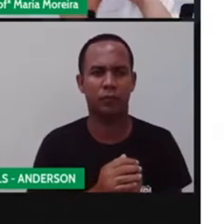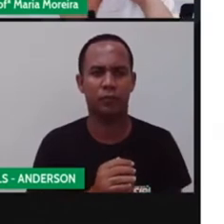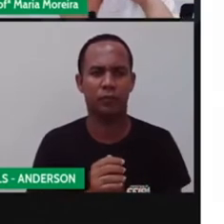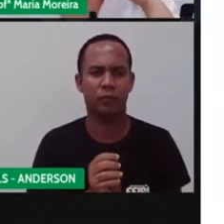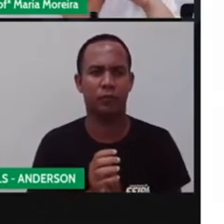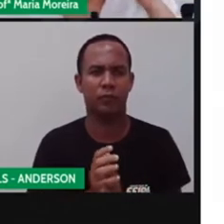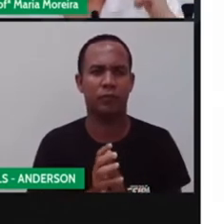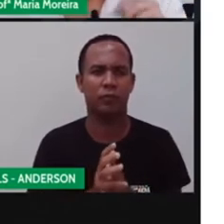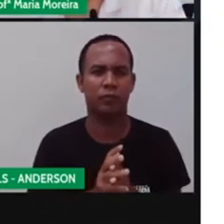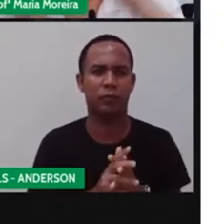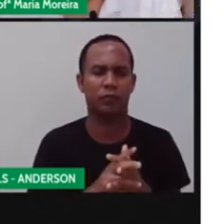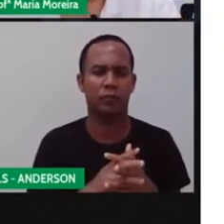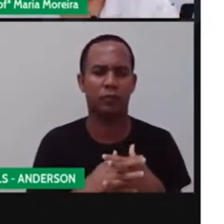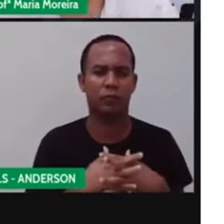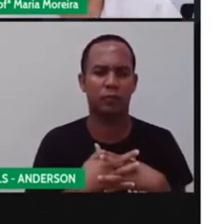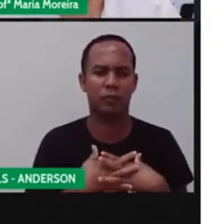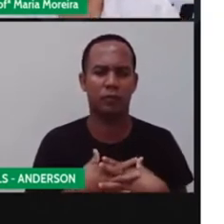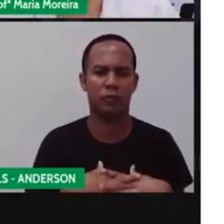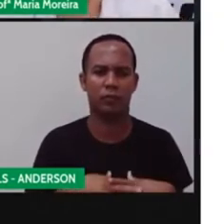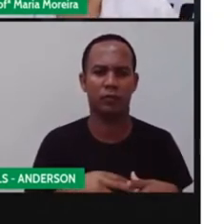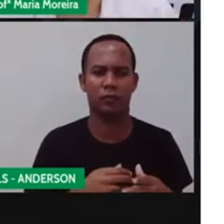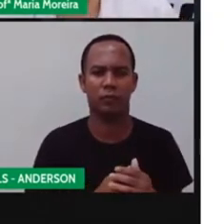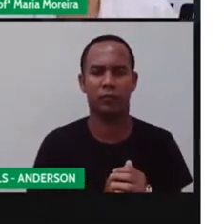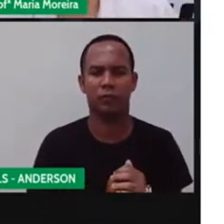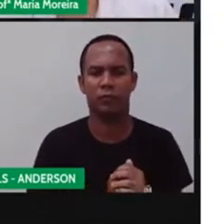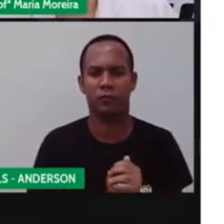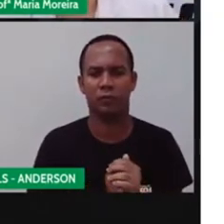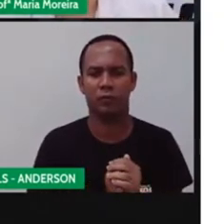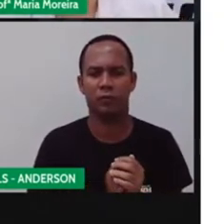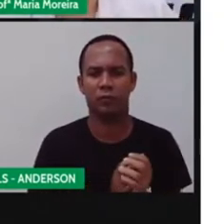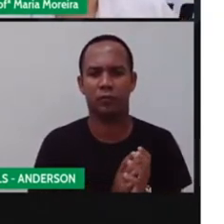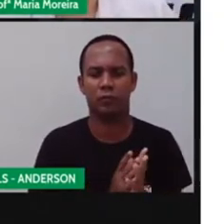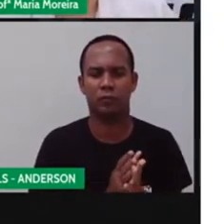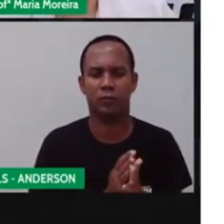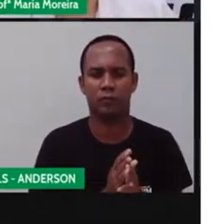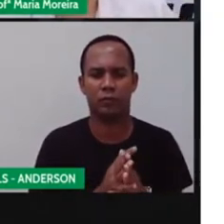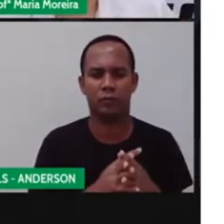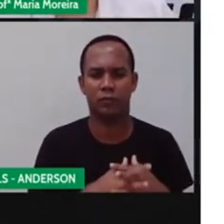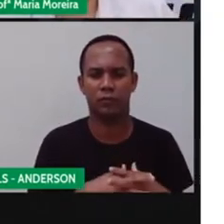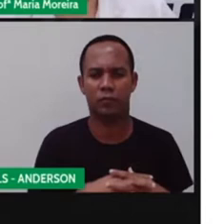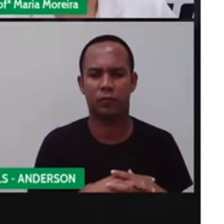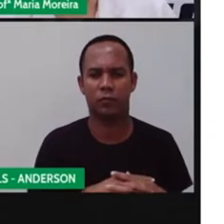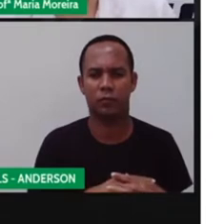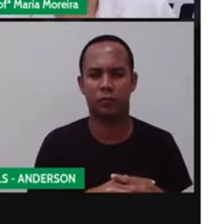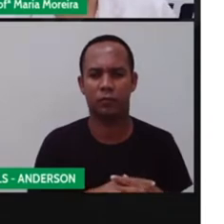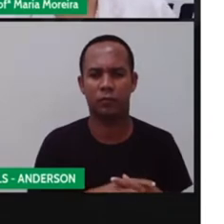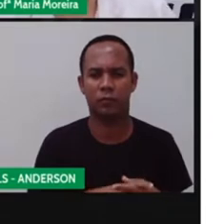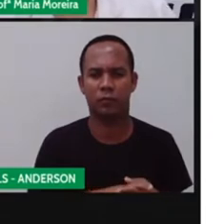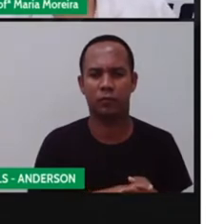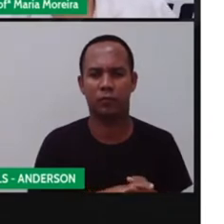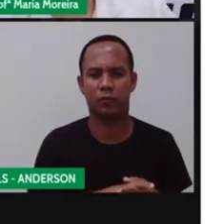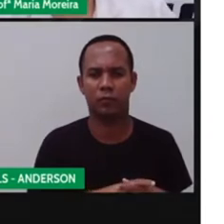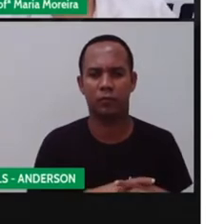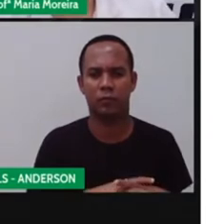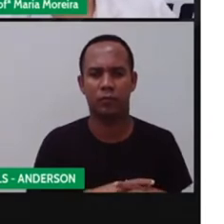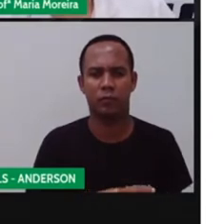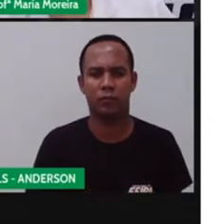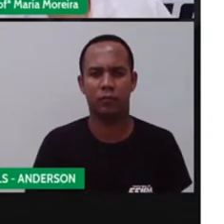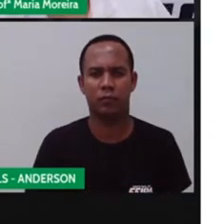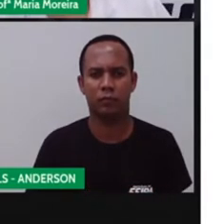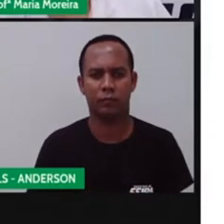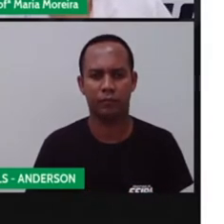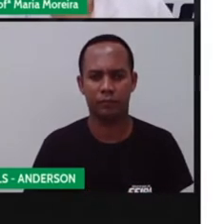só ornamentação, tá? O pessoal aí que gosta de Hot Wheels. Hot Wheels, vai encarar?